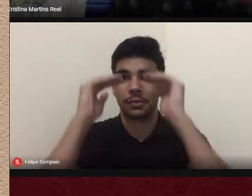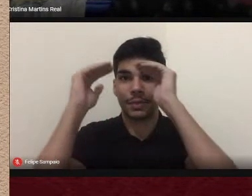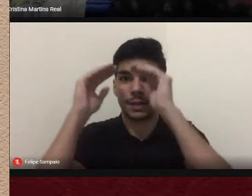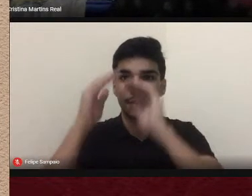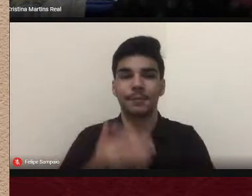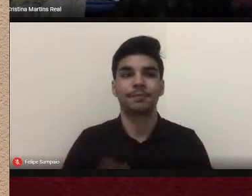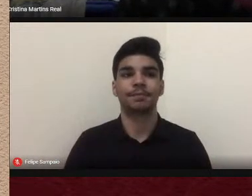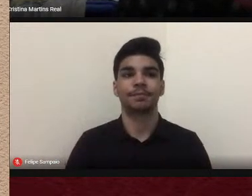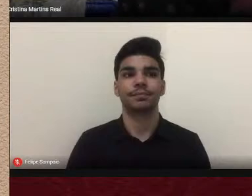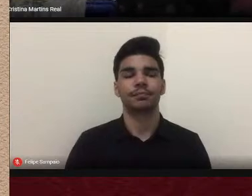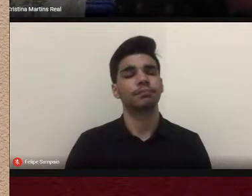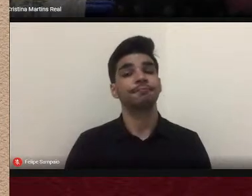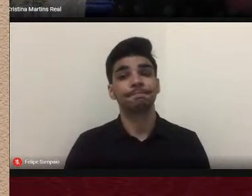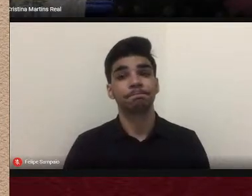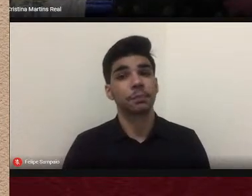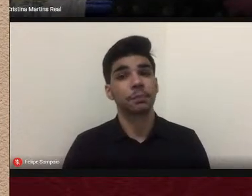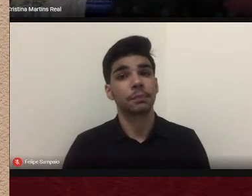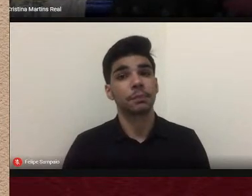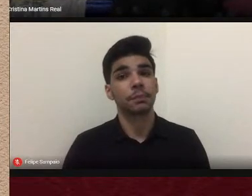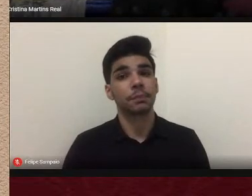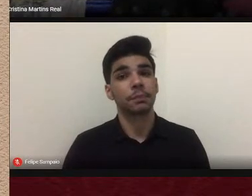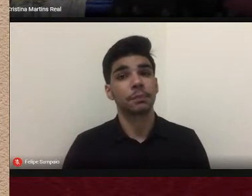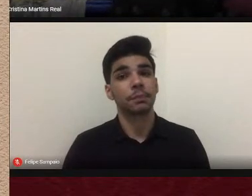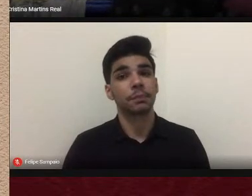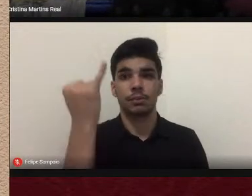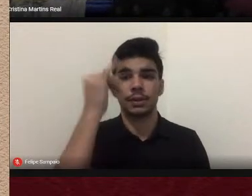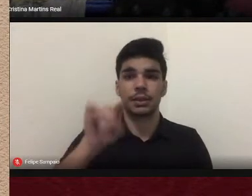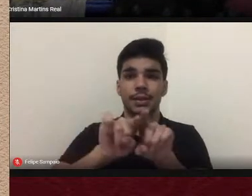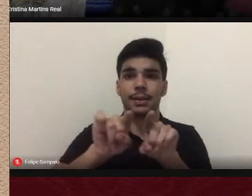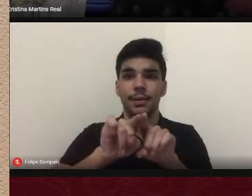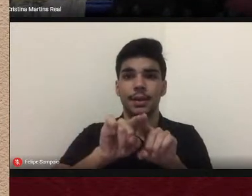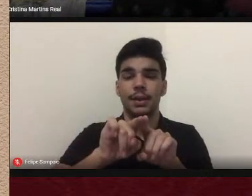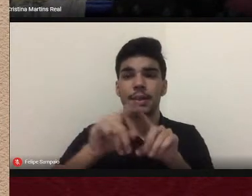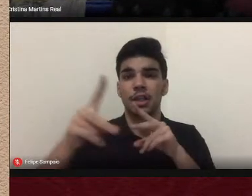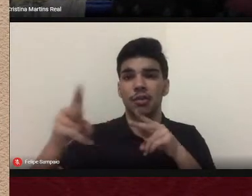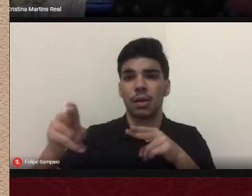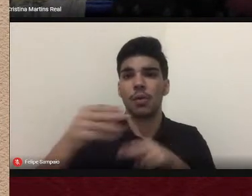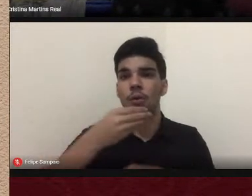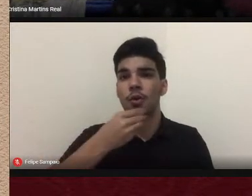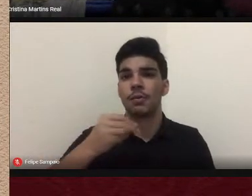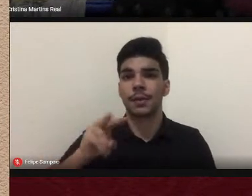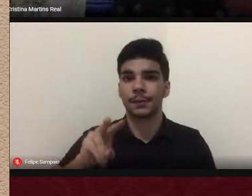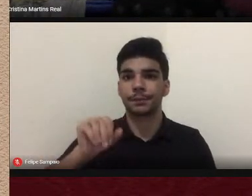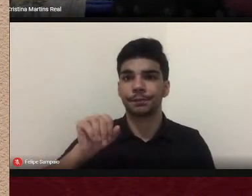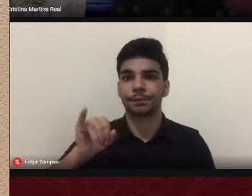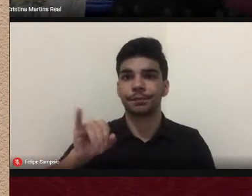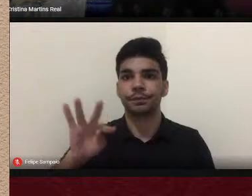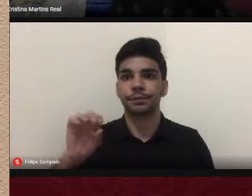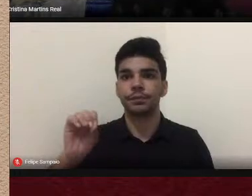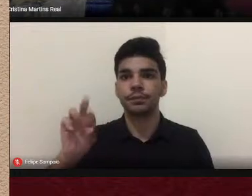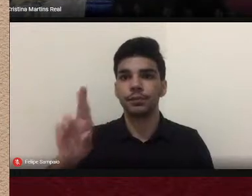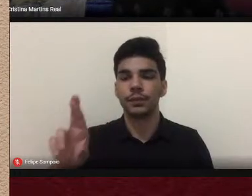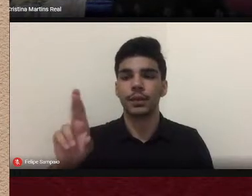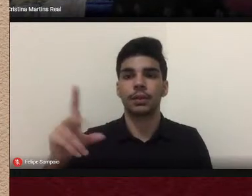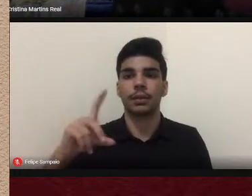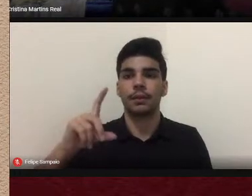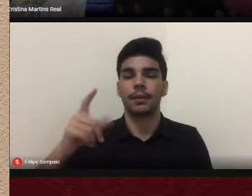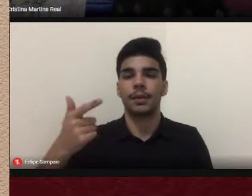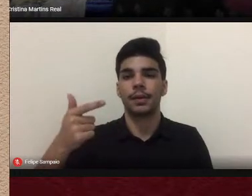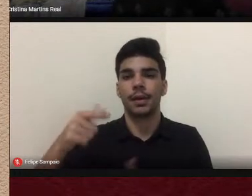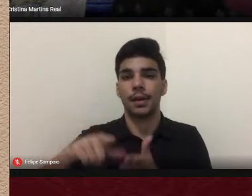Acho importante também, assim como o Vitor, que me antecedeu, falou sobre a importância e a